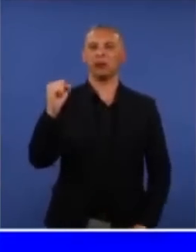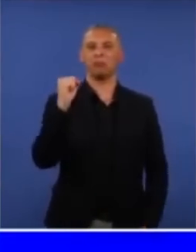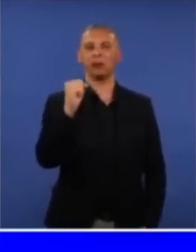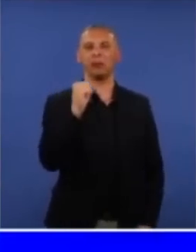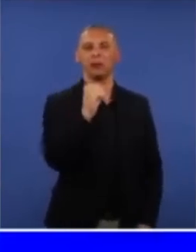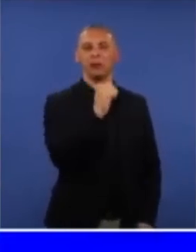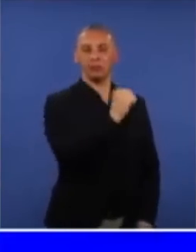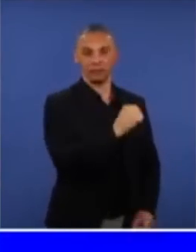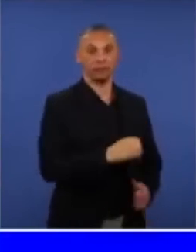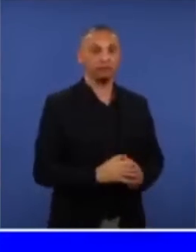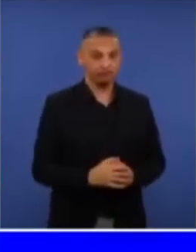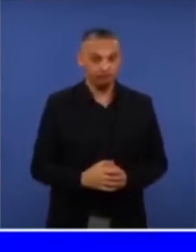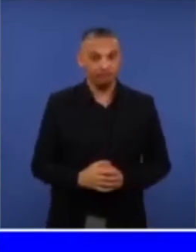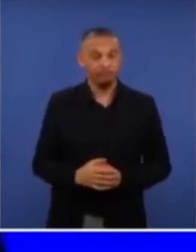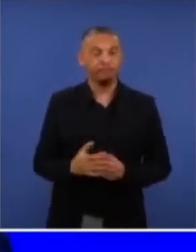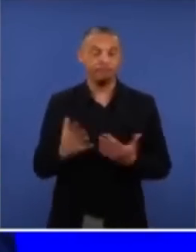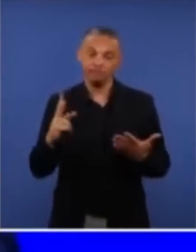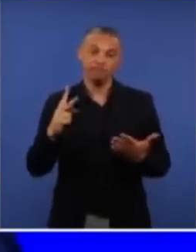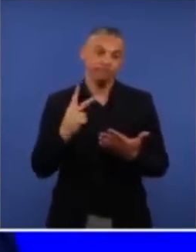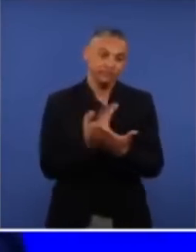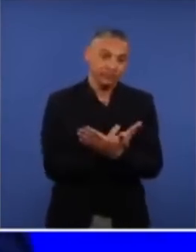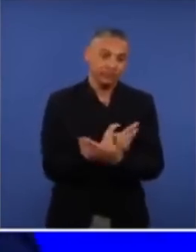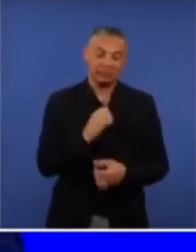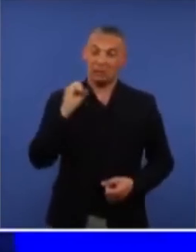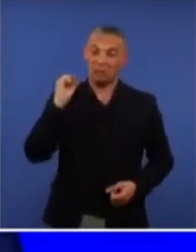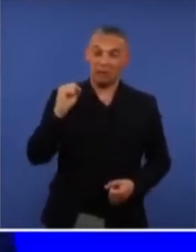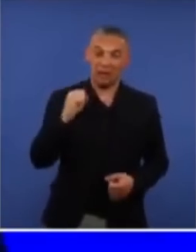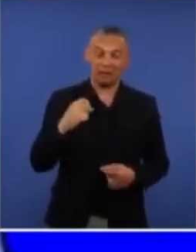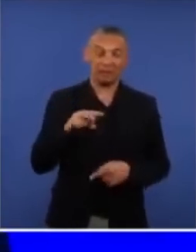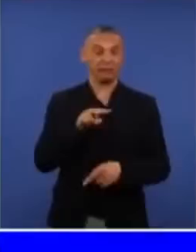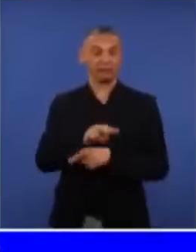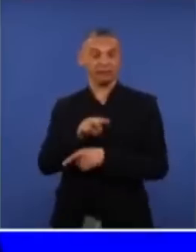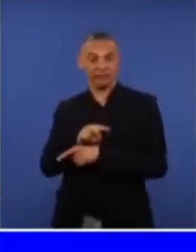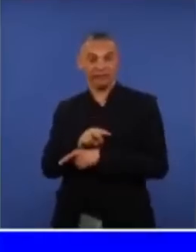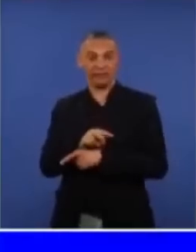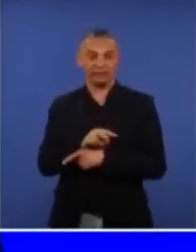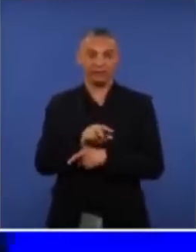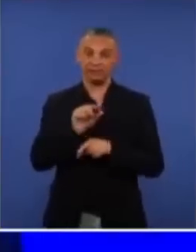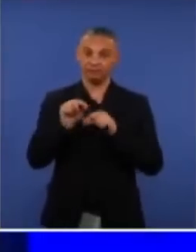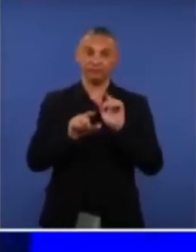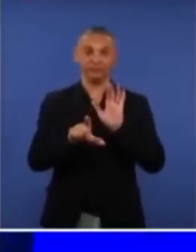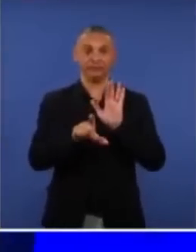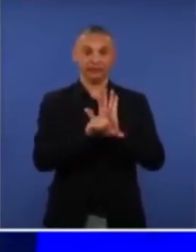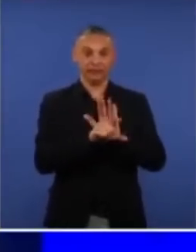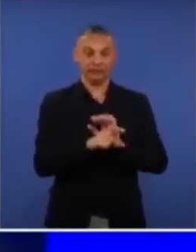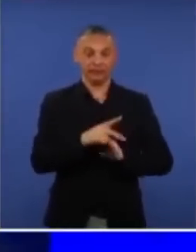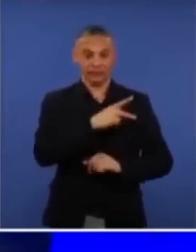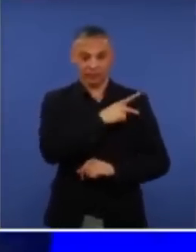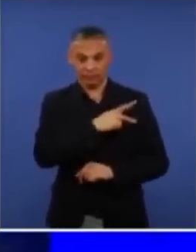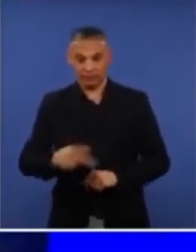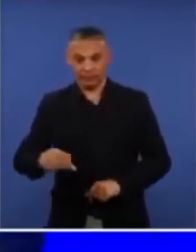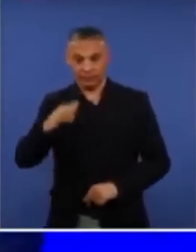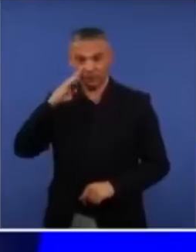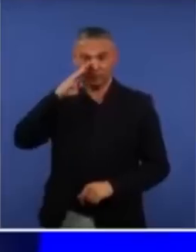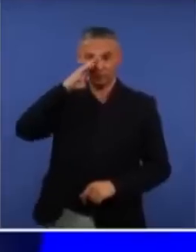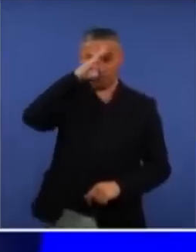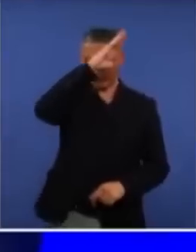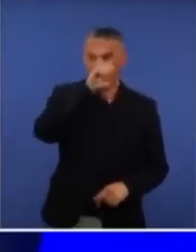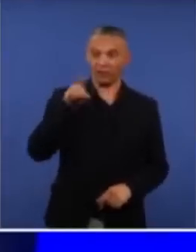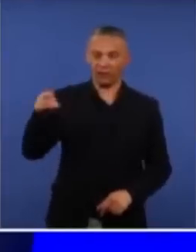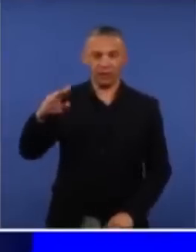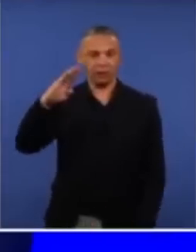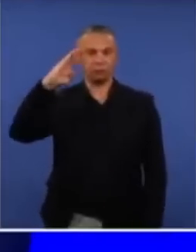outra coisa. É excepcional o caso em que mata em legítima defesa ou no estrito cumprimento de um dever legal. O presidente Bolsonaro, militar,